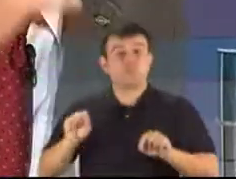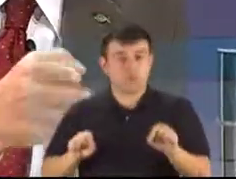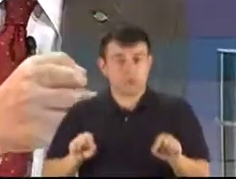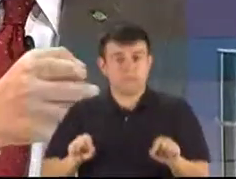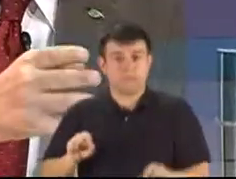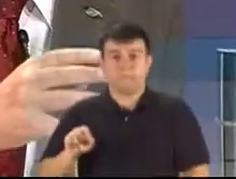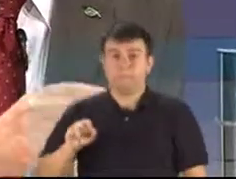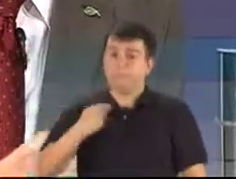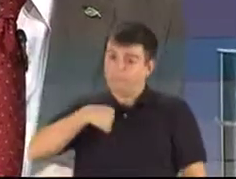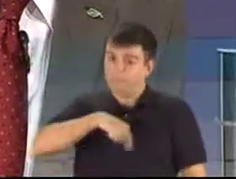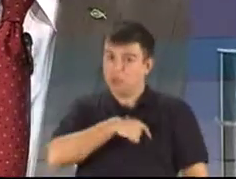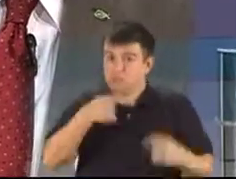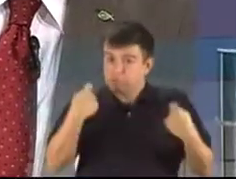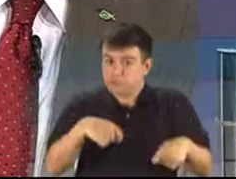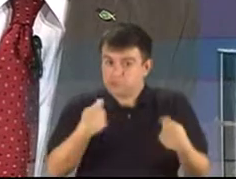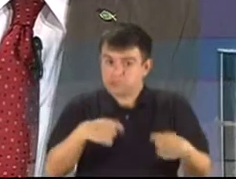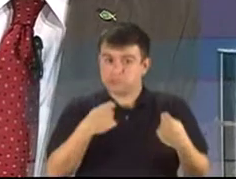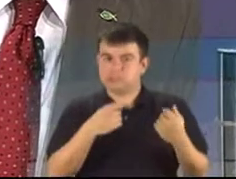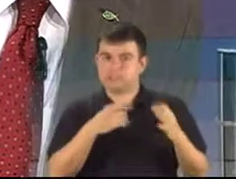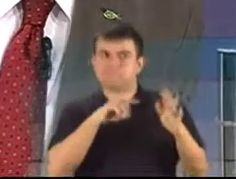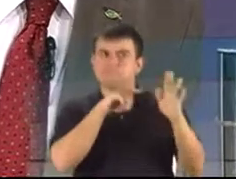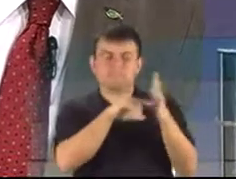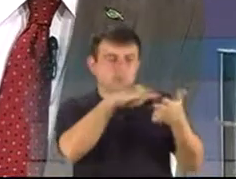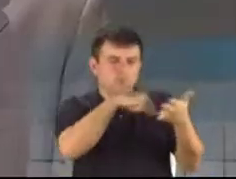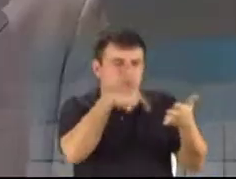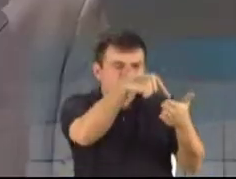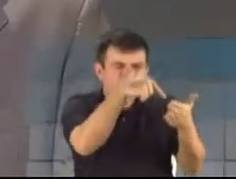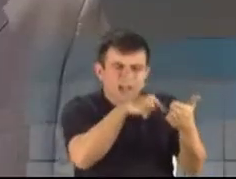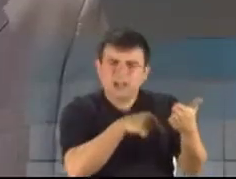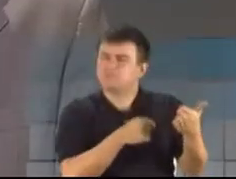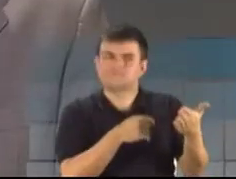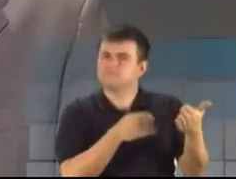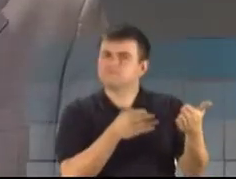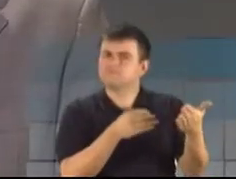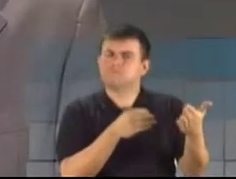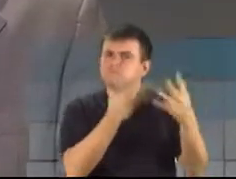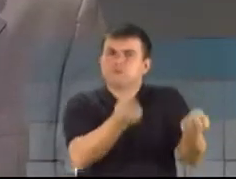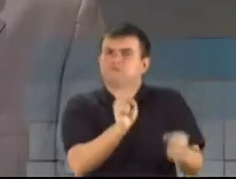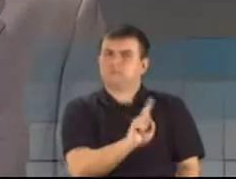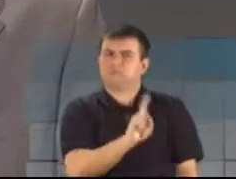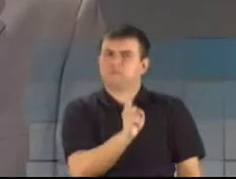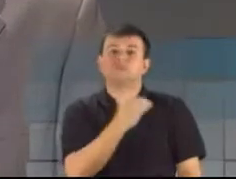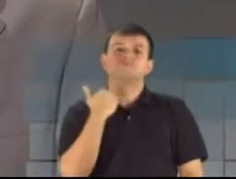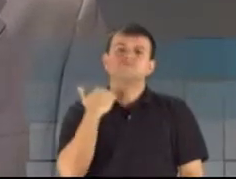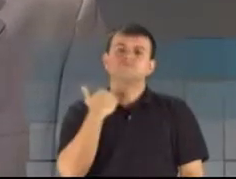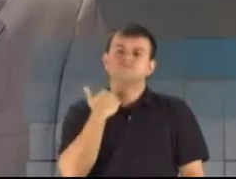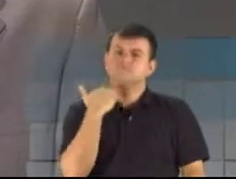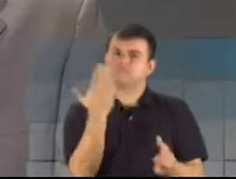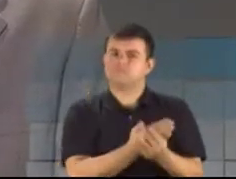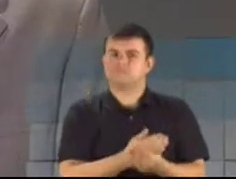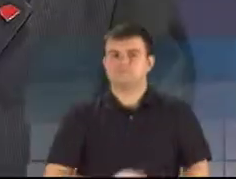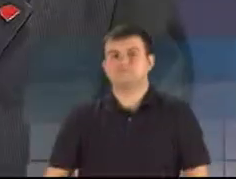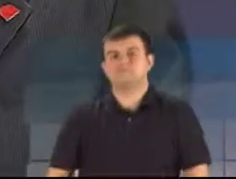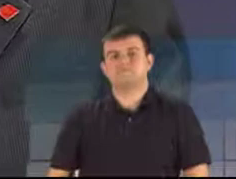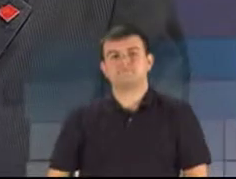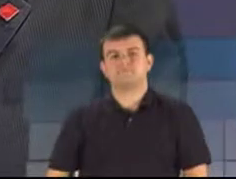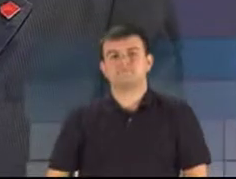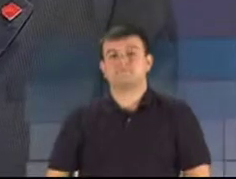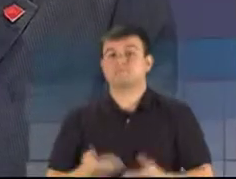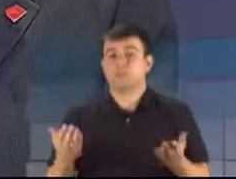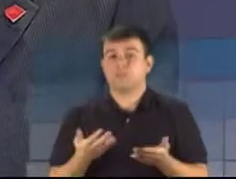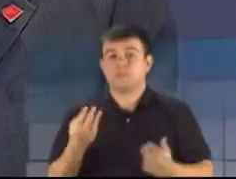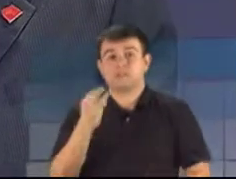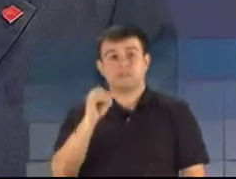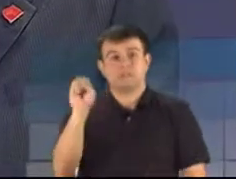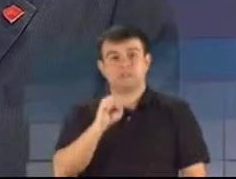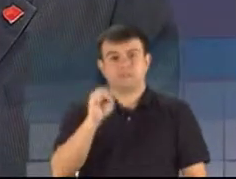questionar esse contrato judicialmente. O candidato Nubem Medeiros tem 30 segundos para a réplica. O que